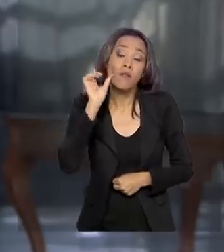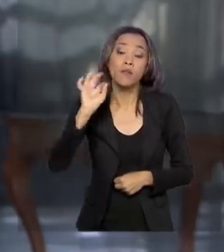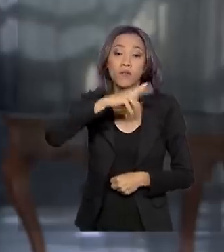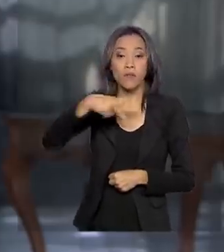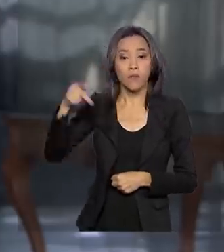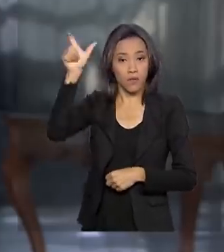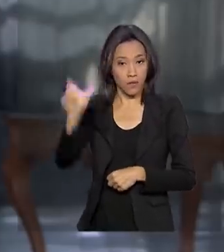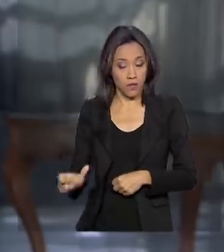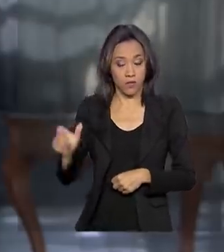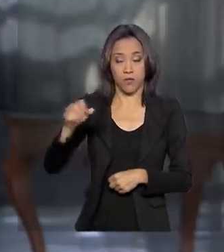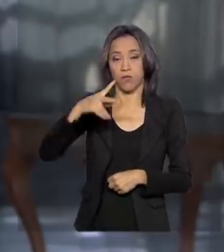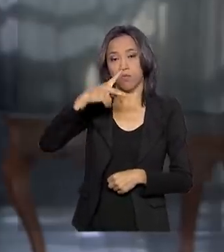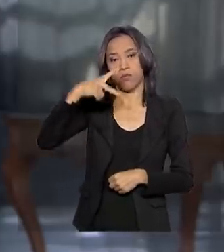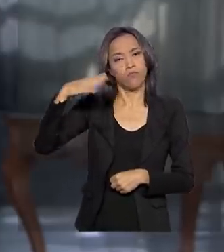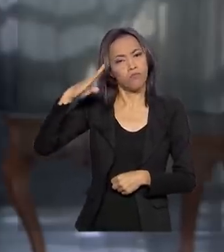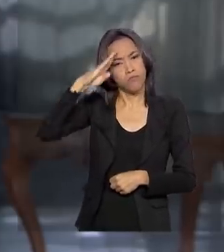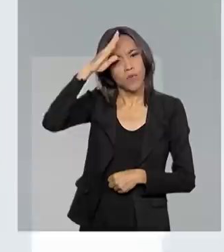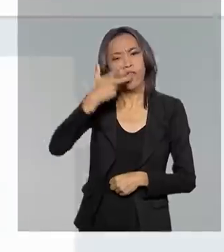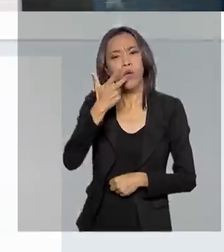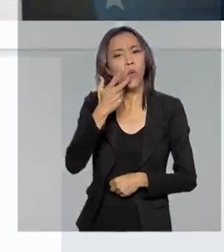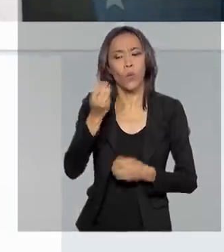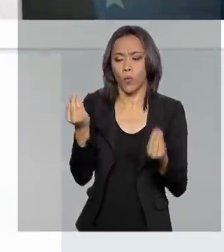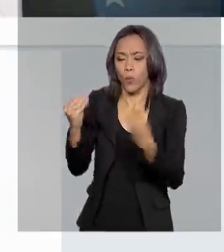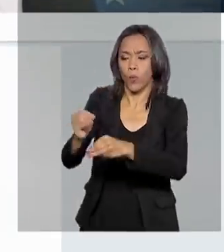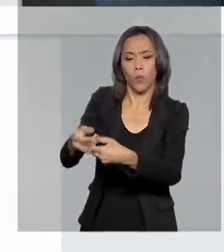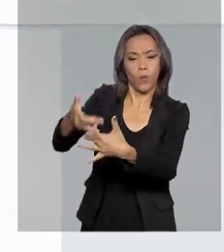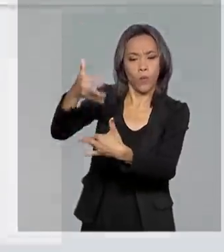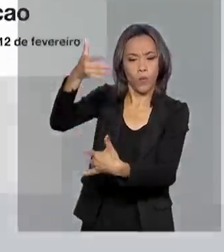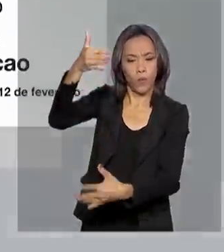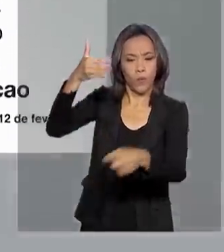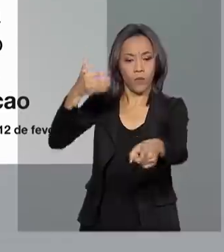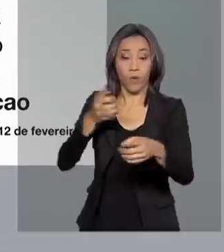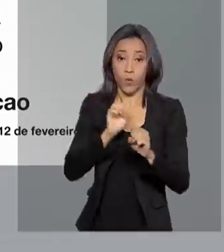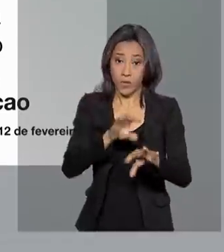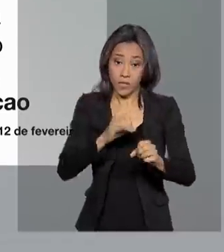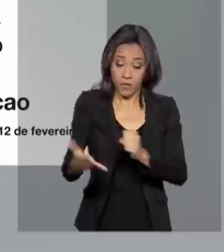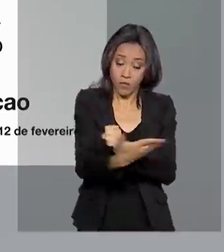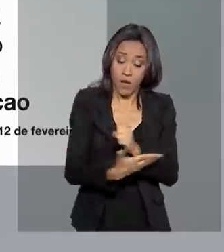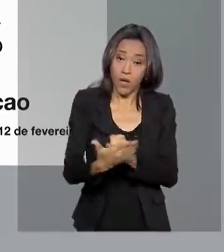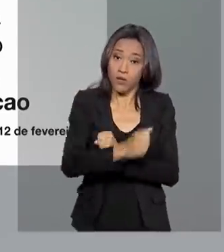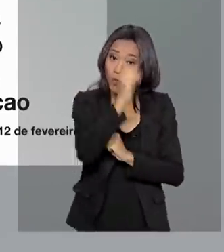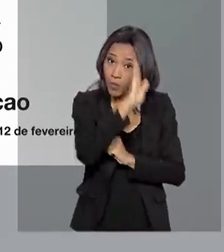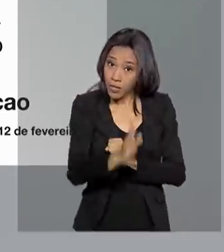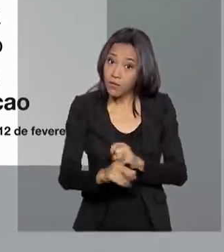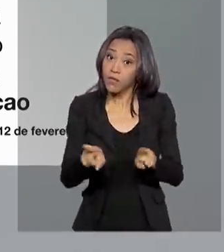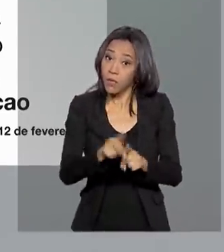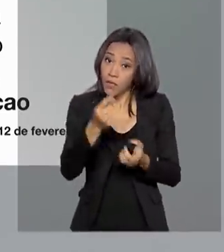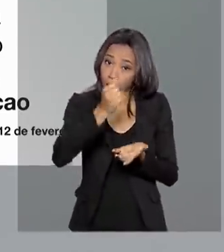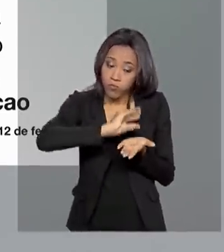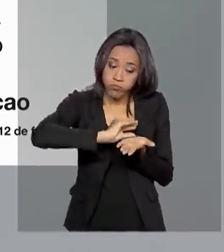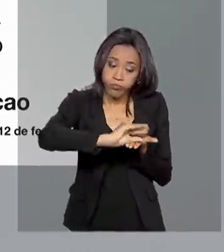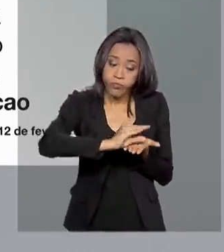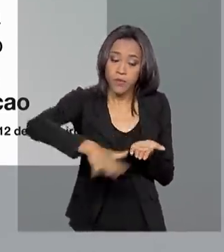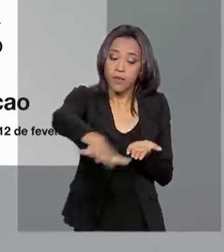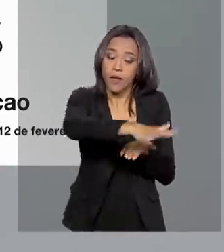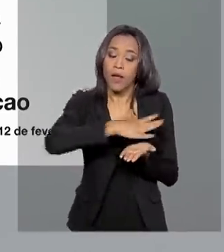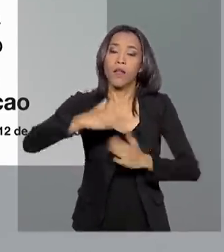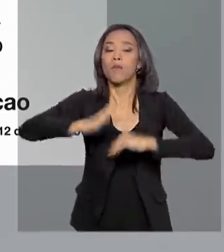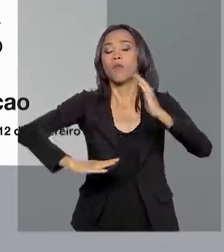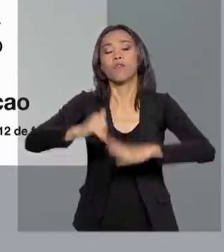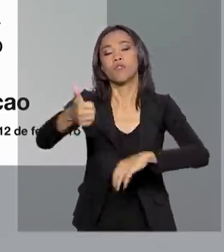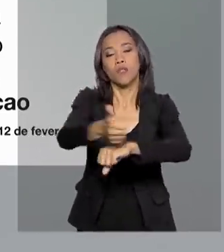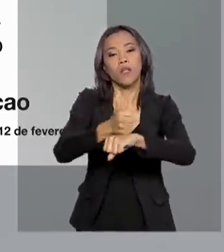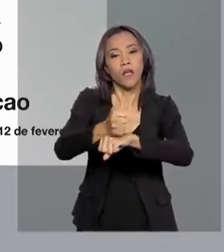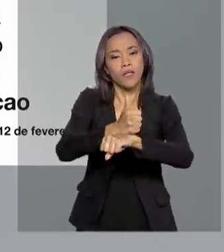Bolsonaro disse pelas redes sociais que, além da educação básica, o Brasil também está investindo na educação profissionalizante